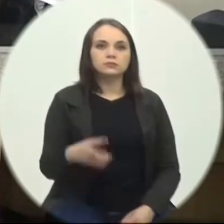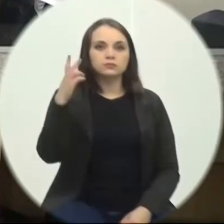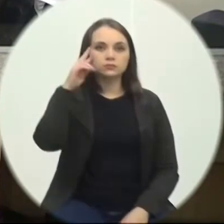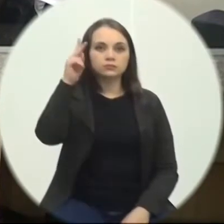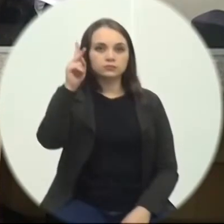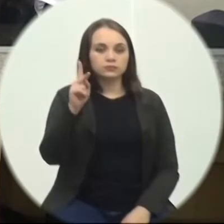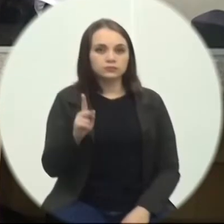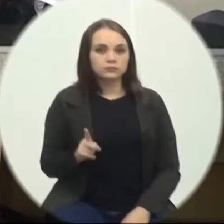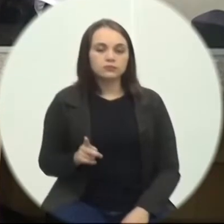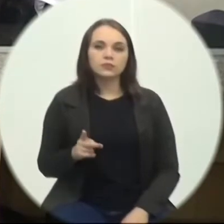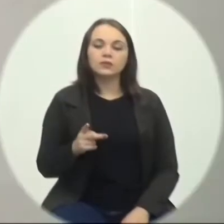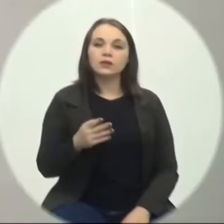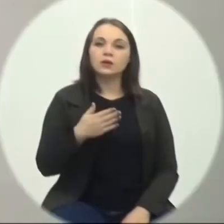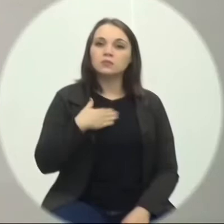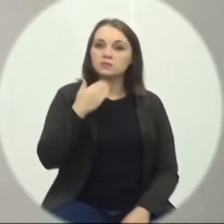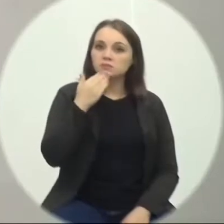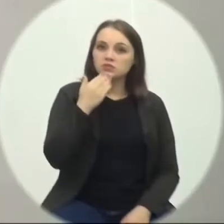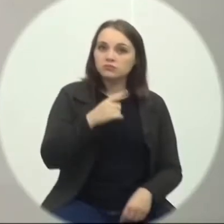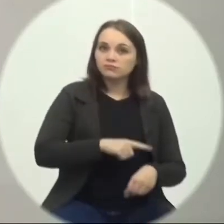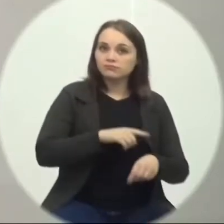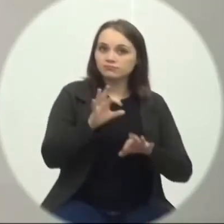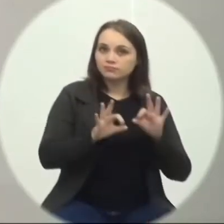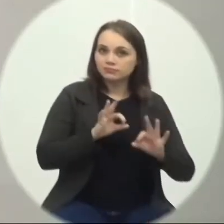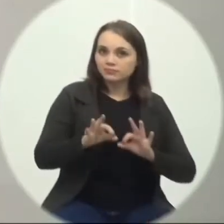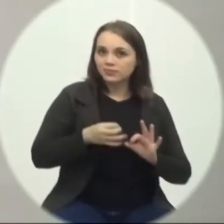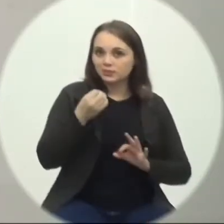Minha questão de ordem Primeiro xalão a todos